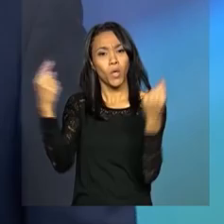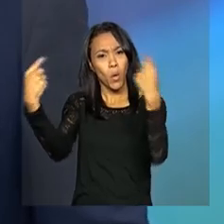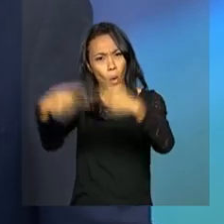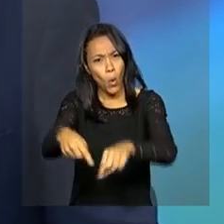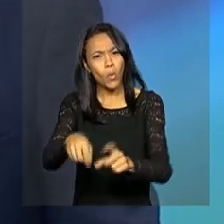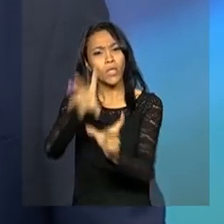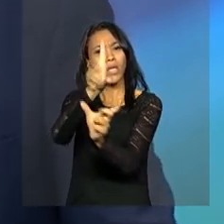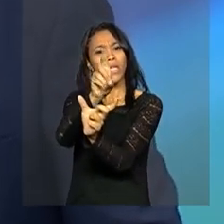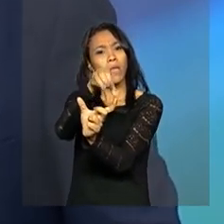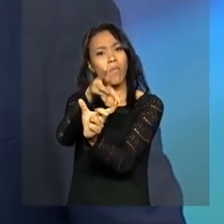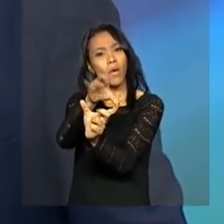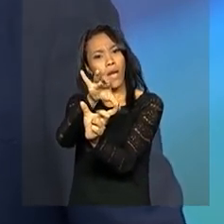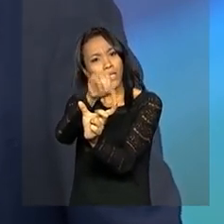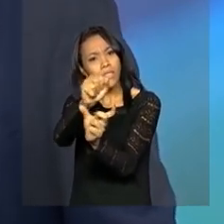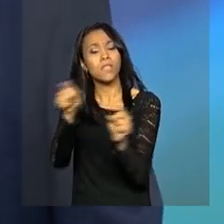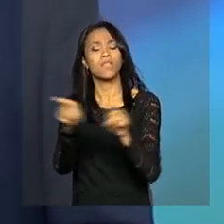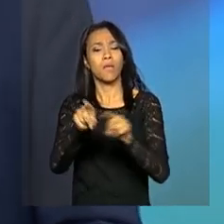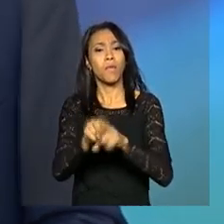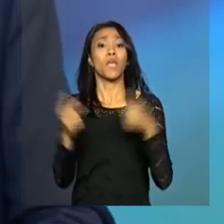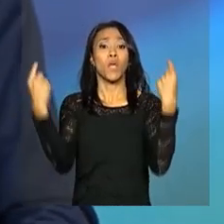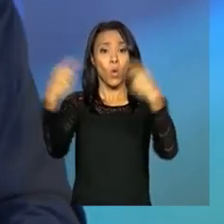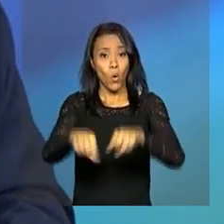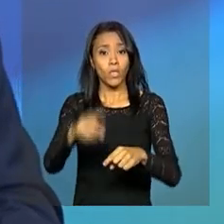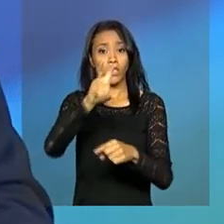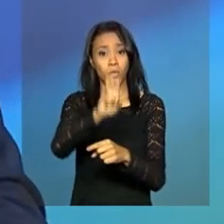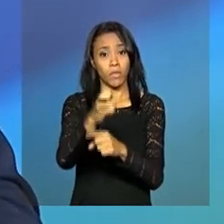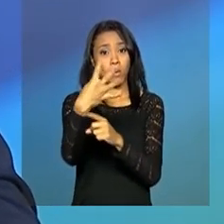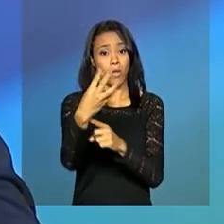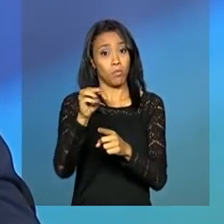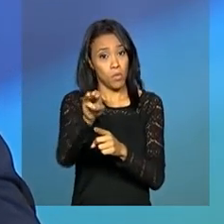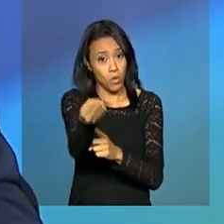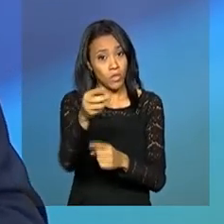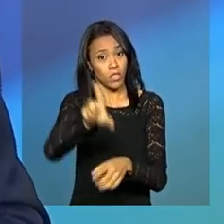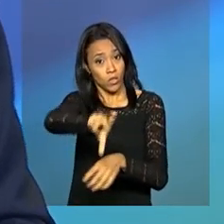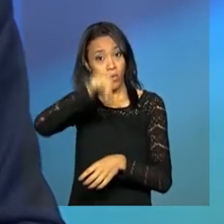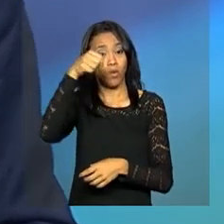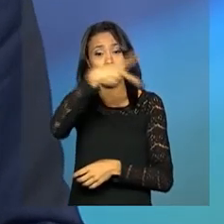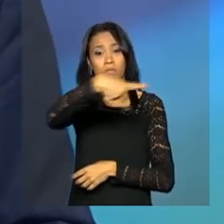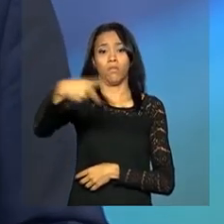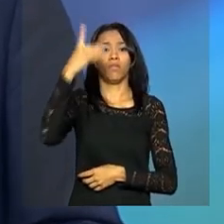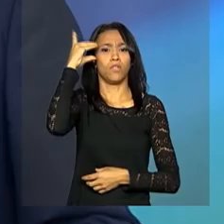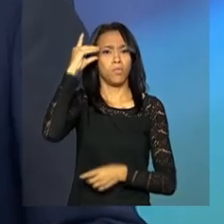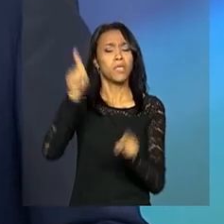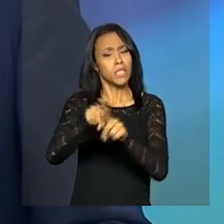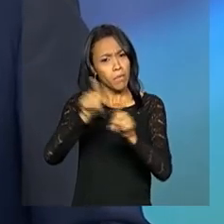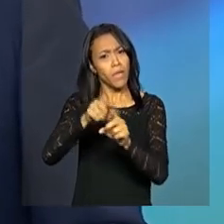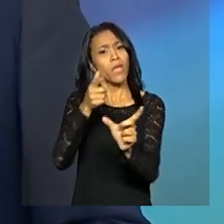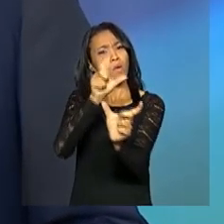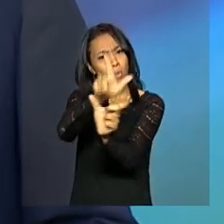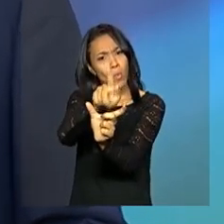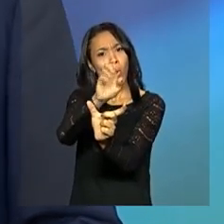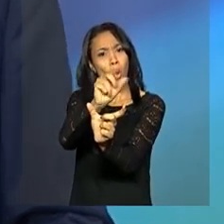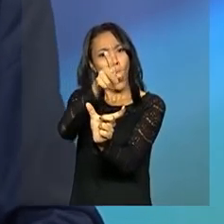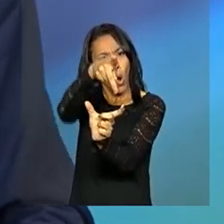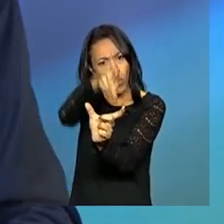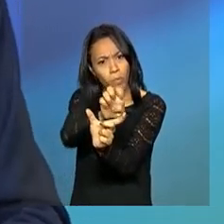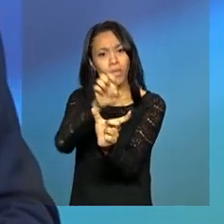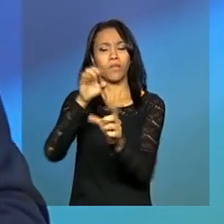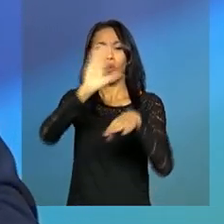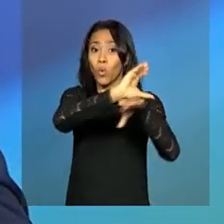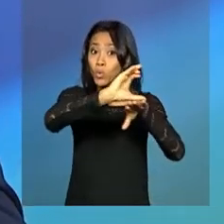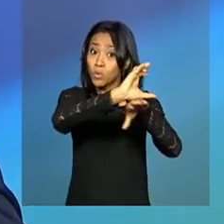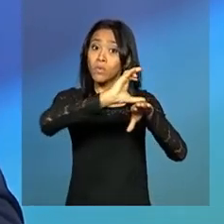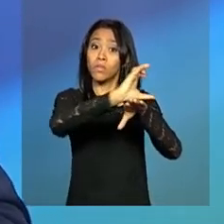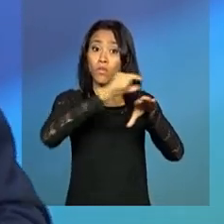golpe nos 54 milhões de brasileiros que elegeram a presidenta Dilma Rousseff, um golpe numa Constituição que foi